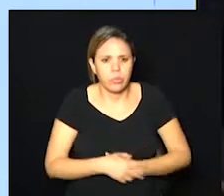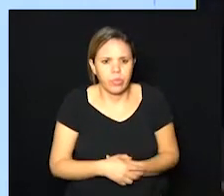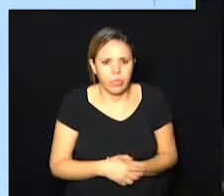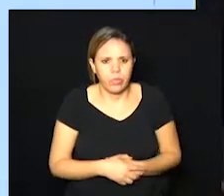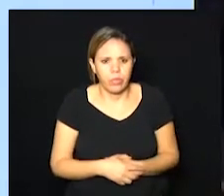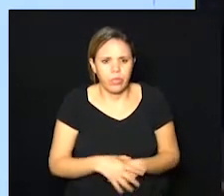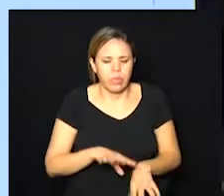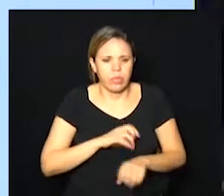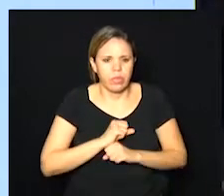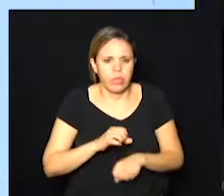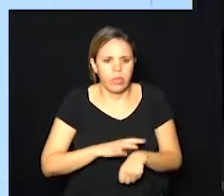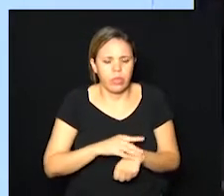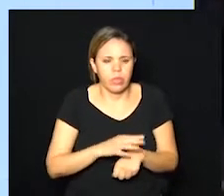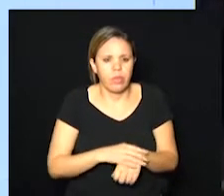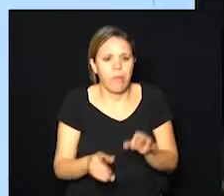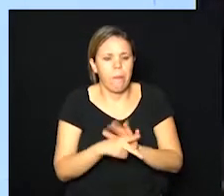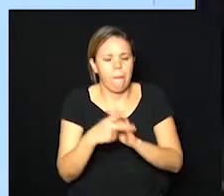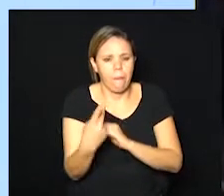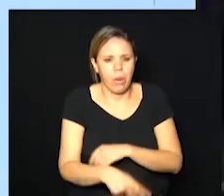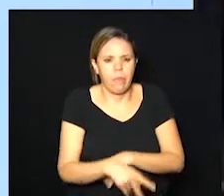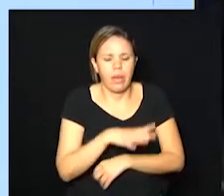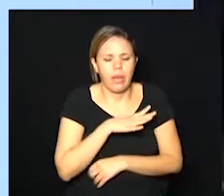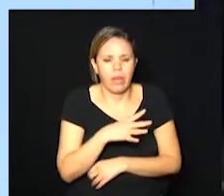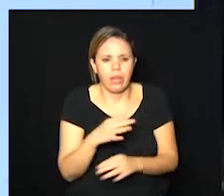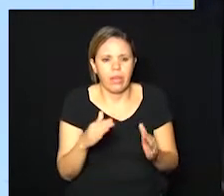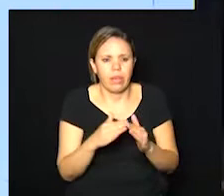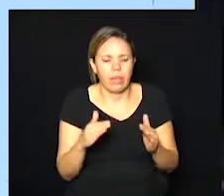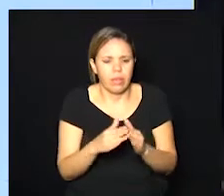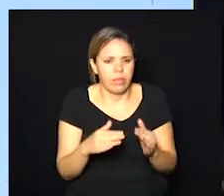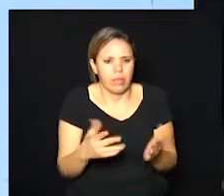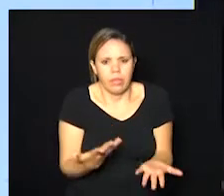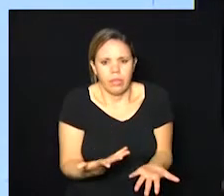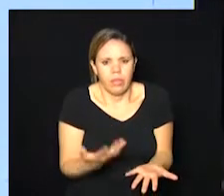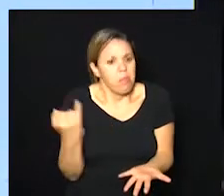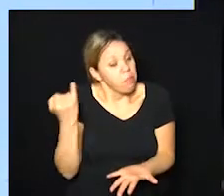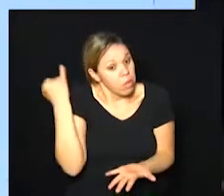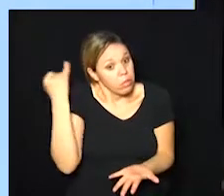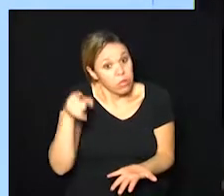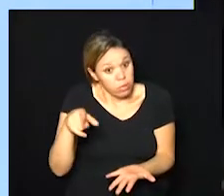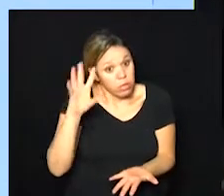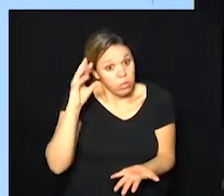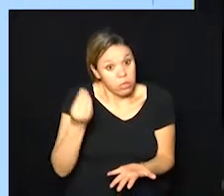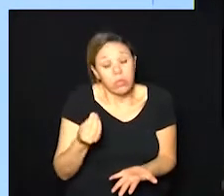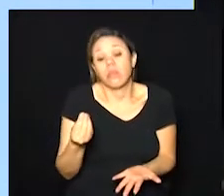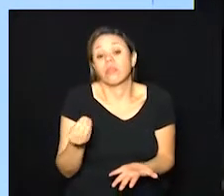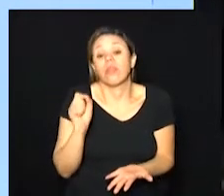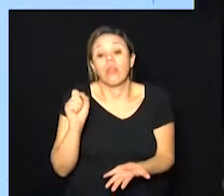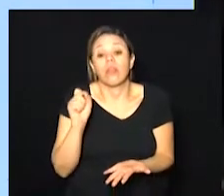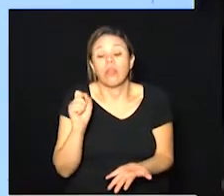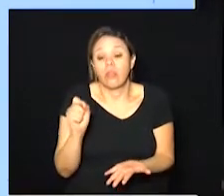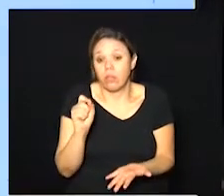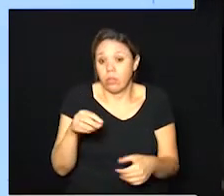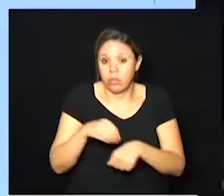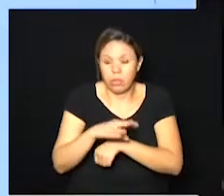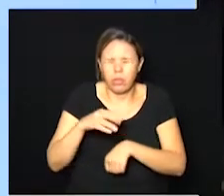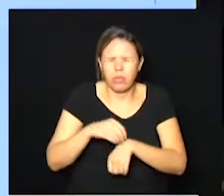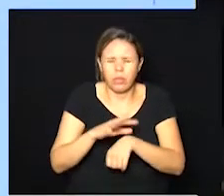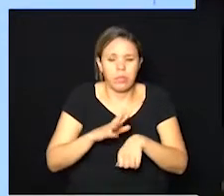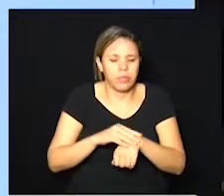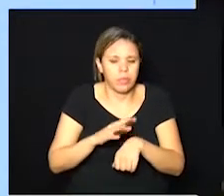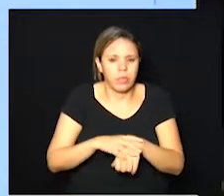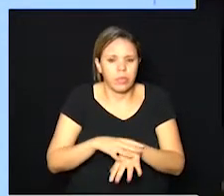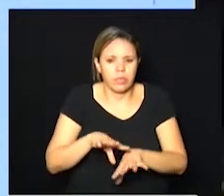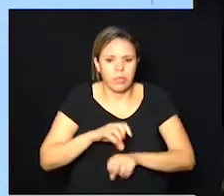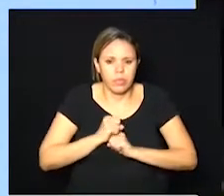foram infectados na sua própria casa no entanto é importante entender que quem trouxe a doença para casa